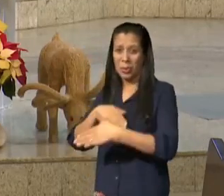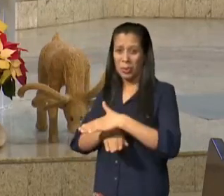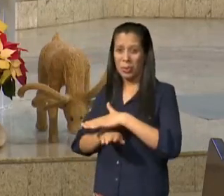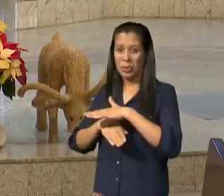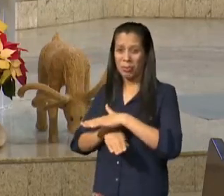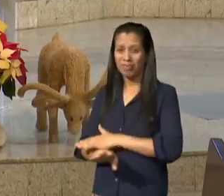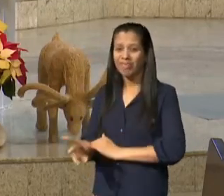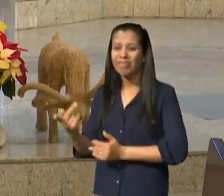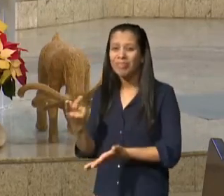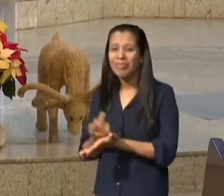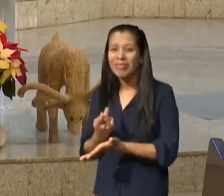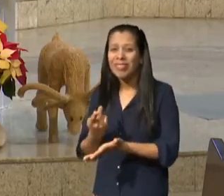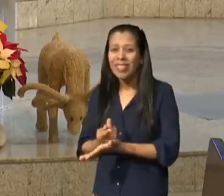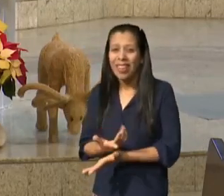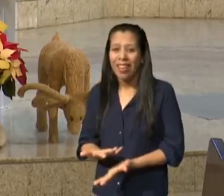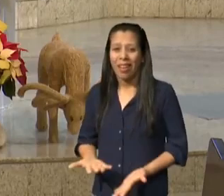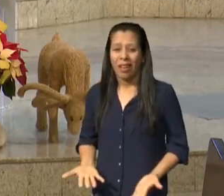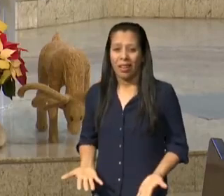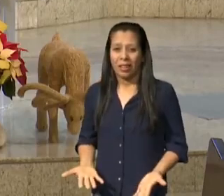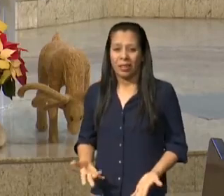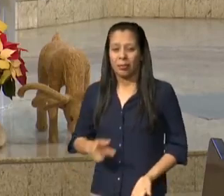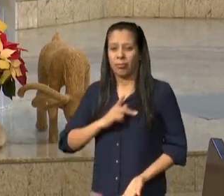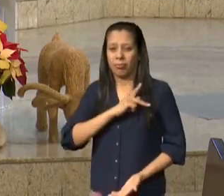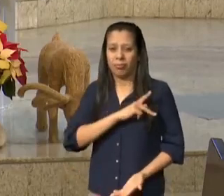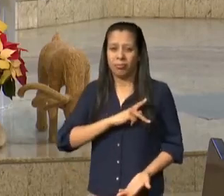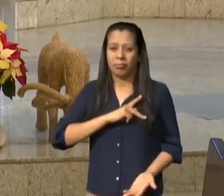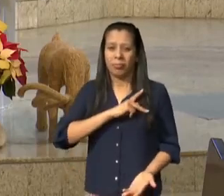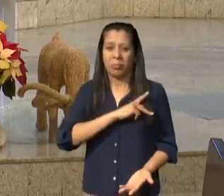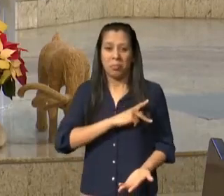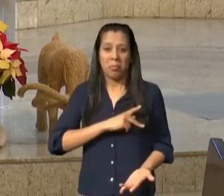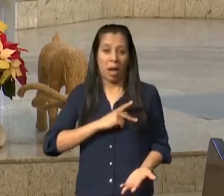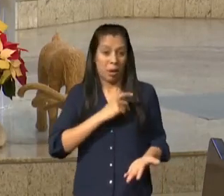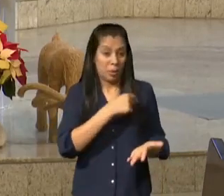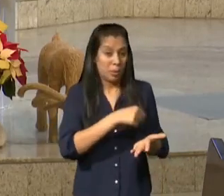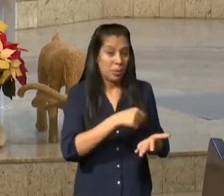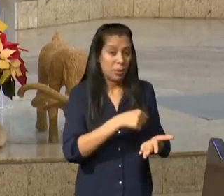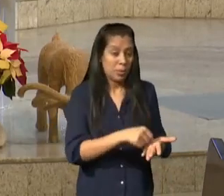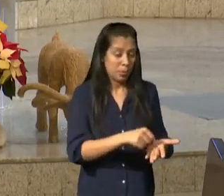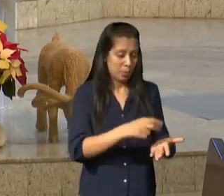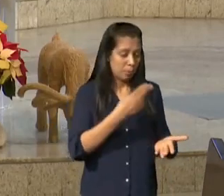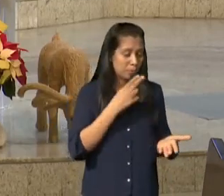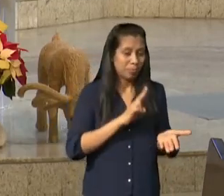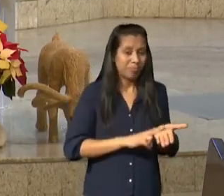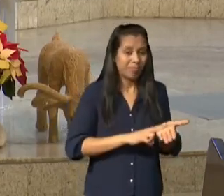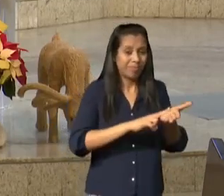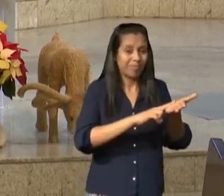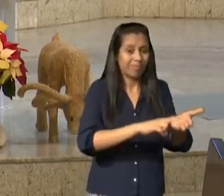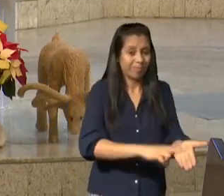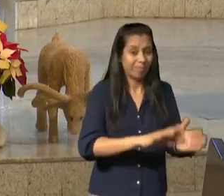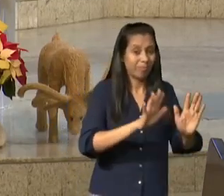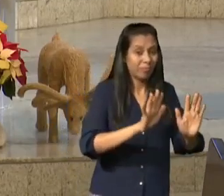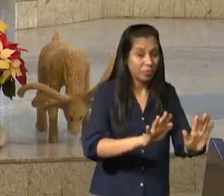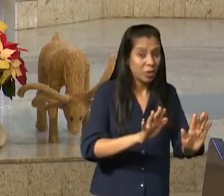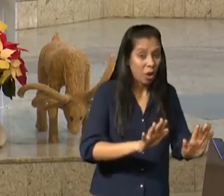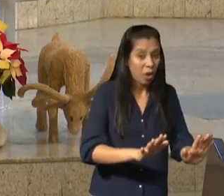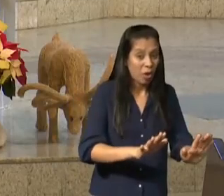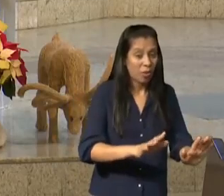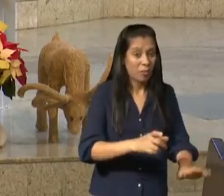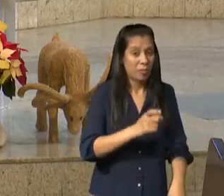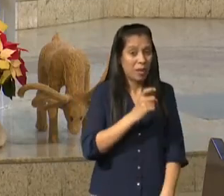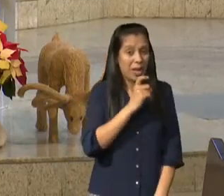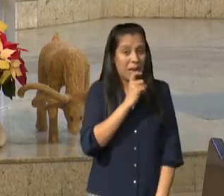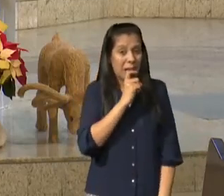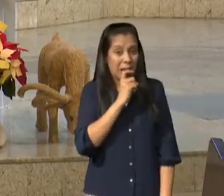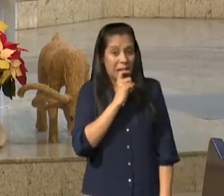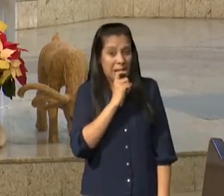e Paulo diz cuidado que a cobiça das